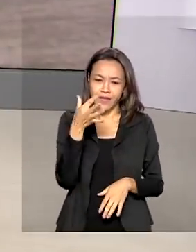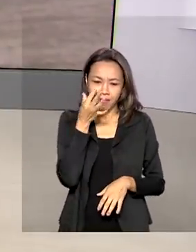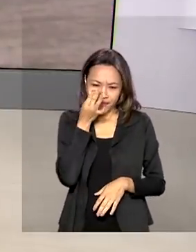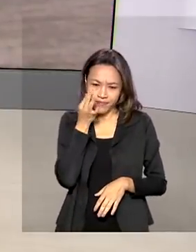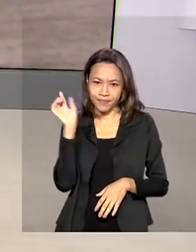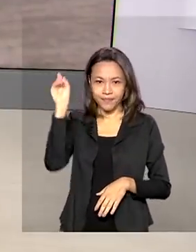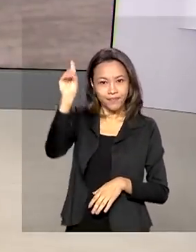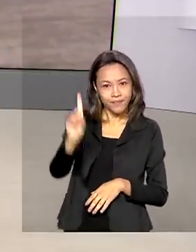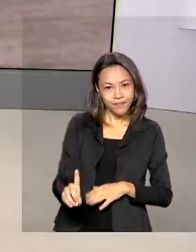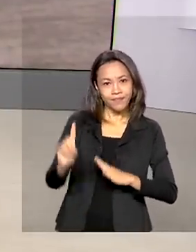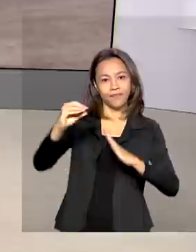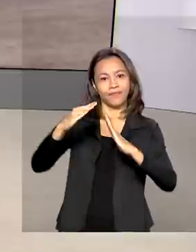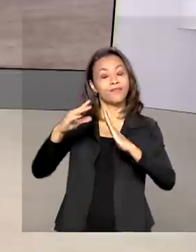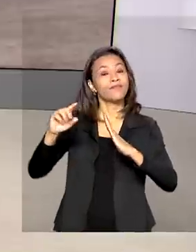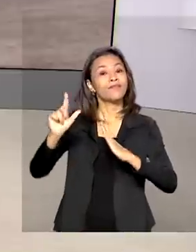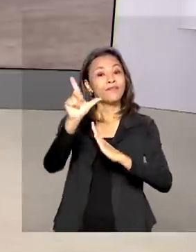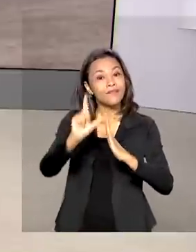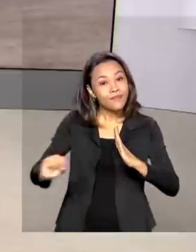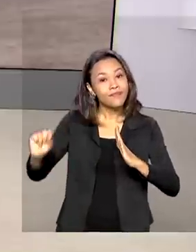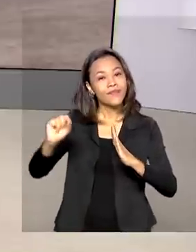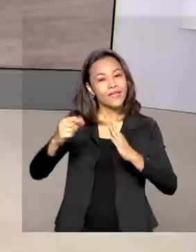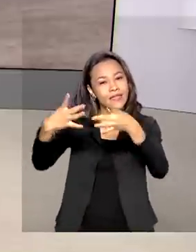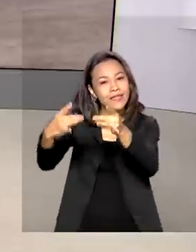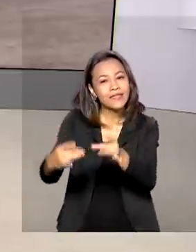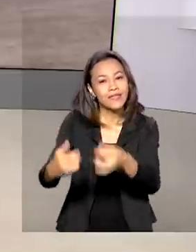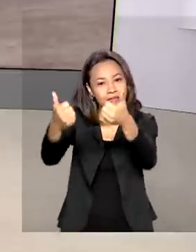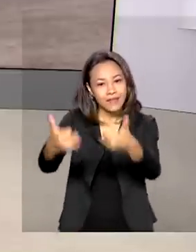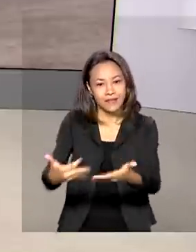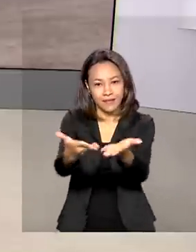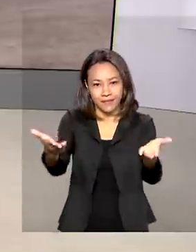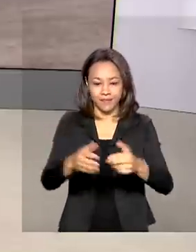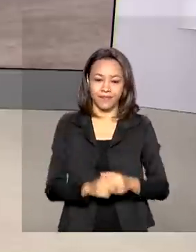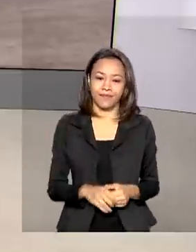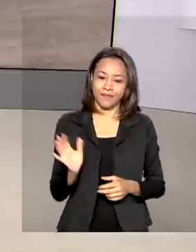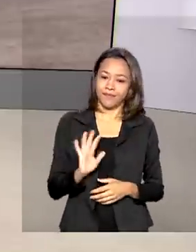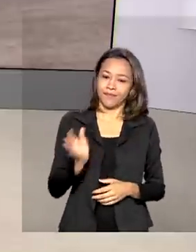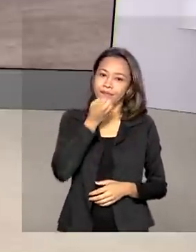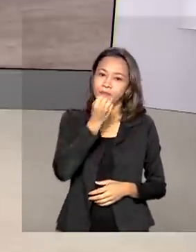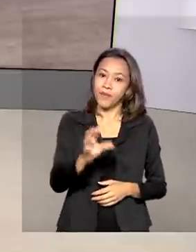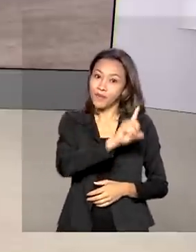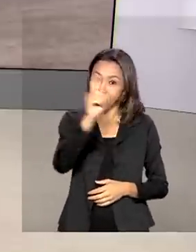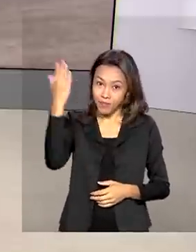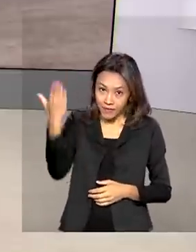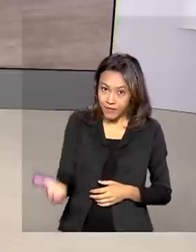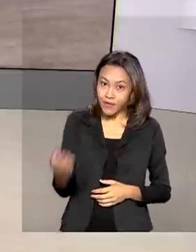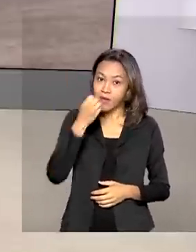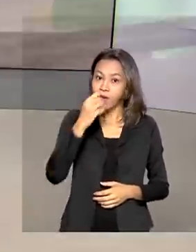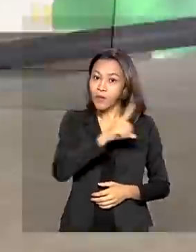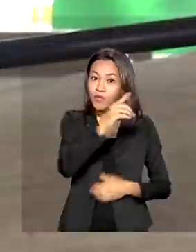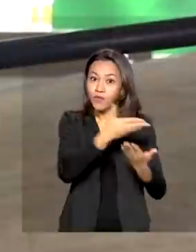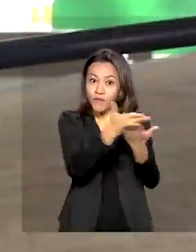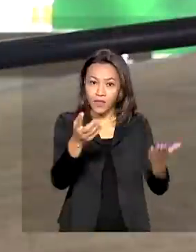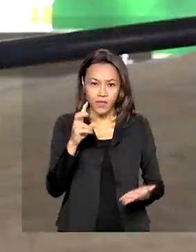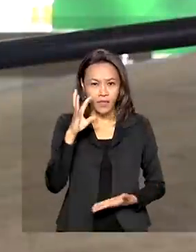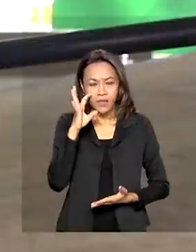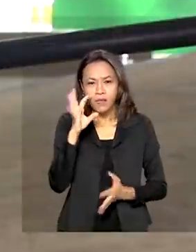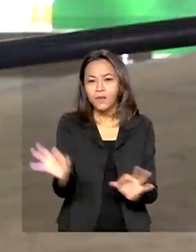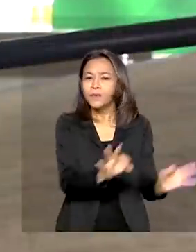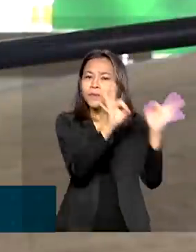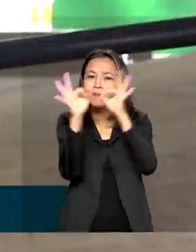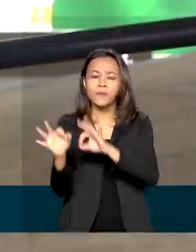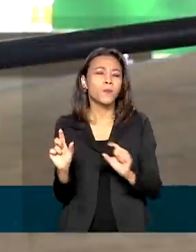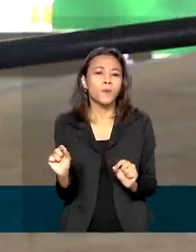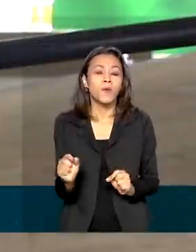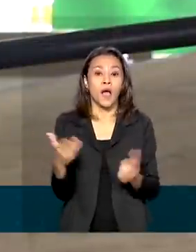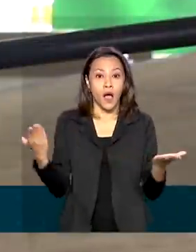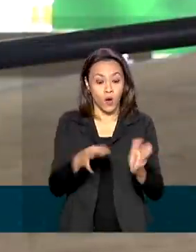Planalto. Ela traz ao vivo os detalhes para a gente. Oi, Ana. Bom dia. Oi, Renata. Bom dia para você. Bom dia para todos que nos acompanham. Olha, o projeto de lei